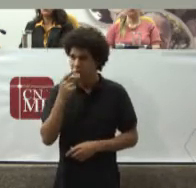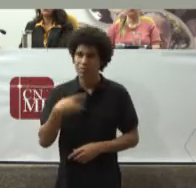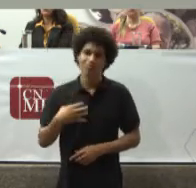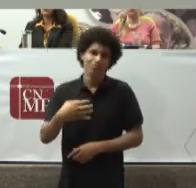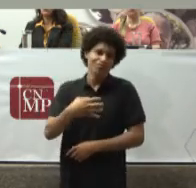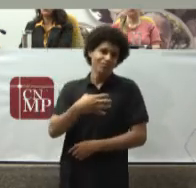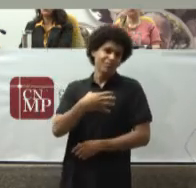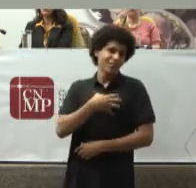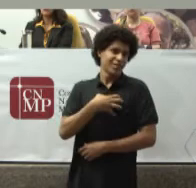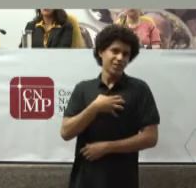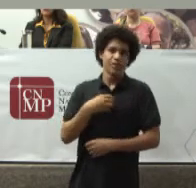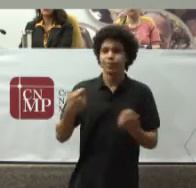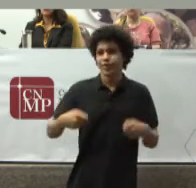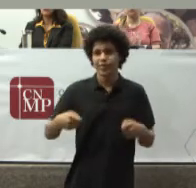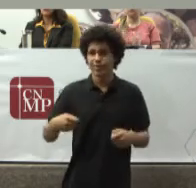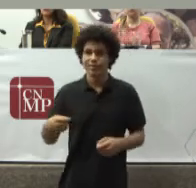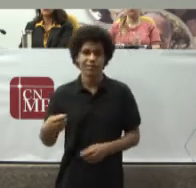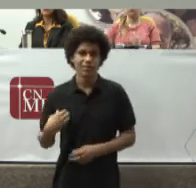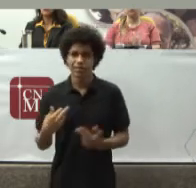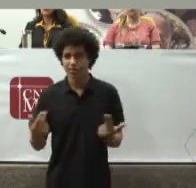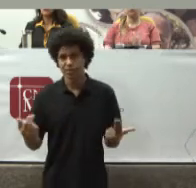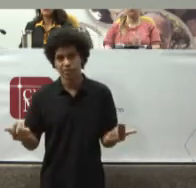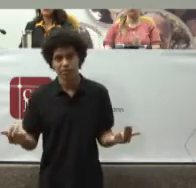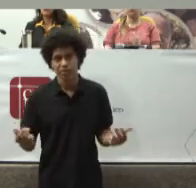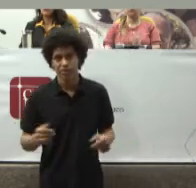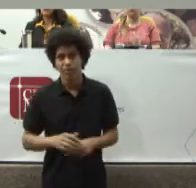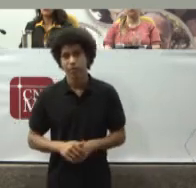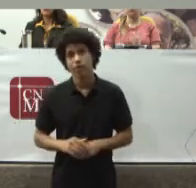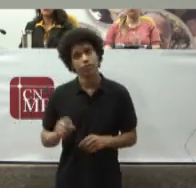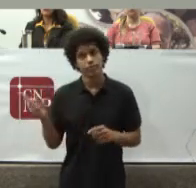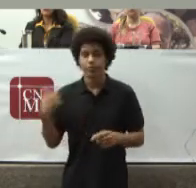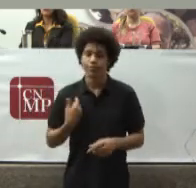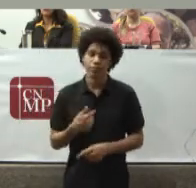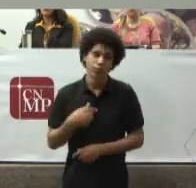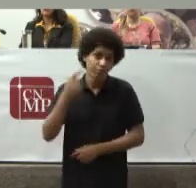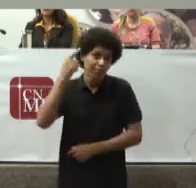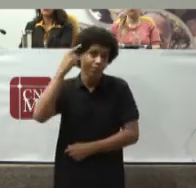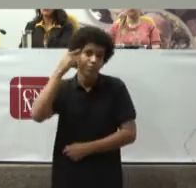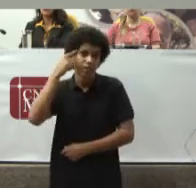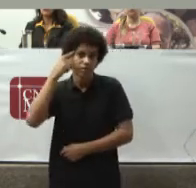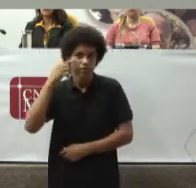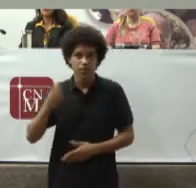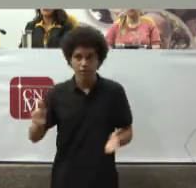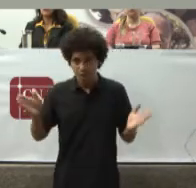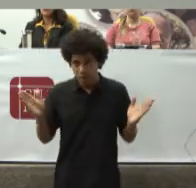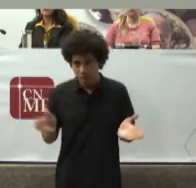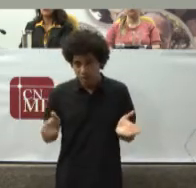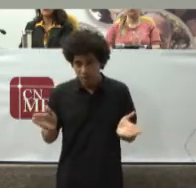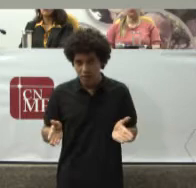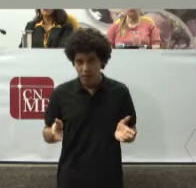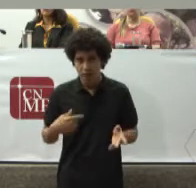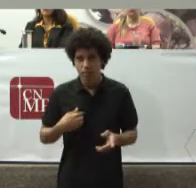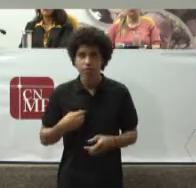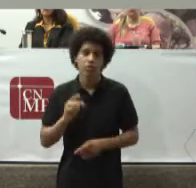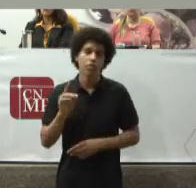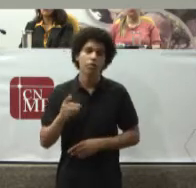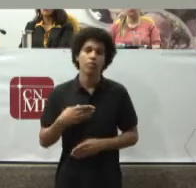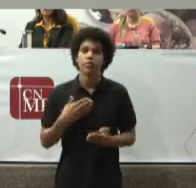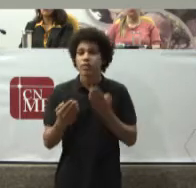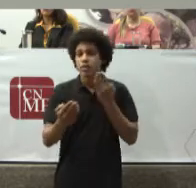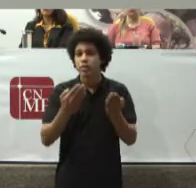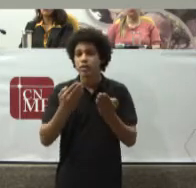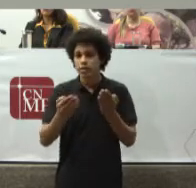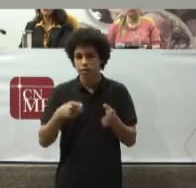necessidade Então me ocorre Que o momento Talvez seja De debatermos Também